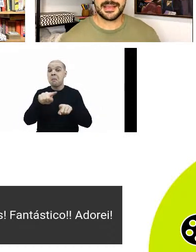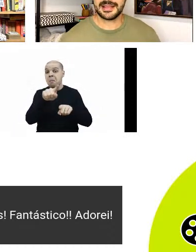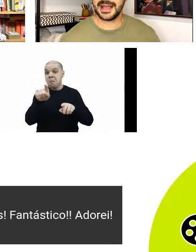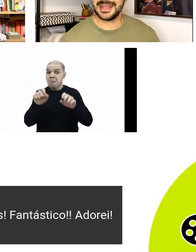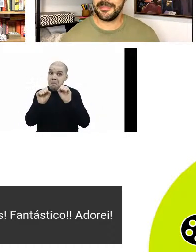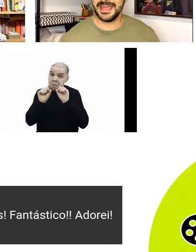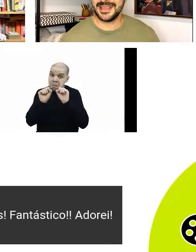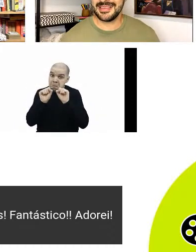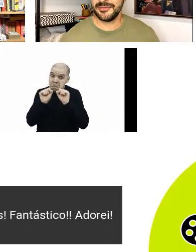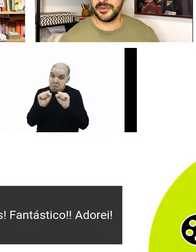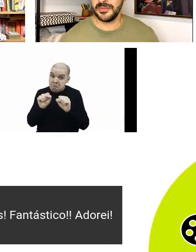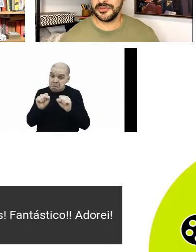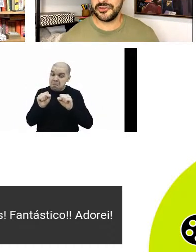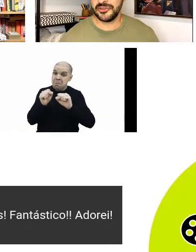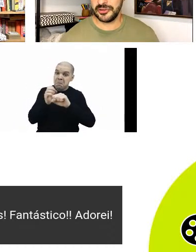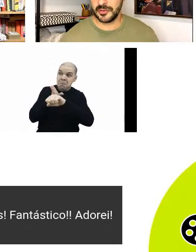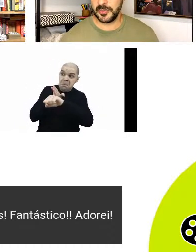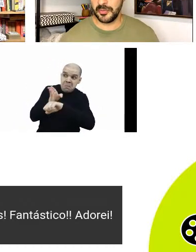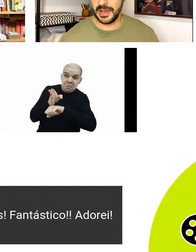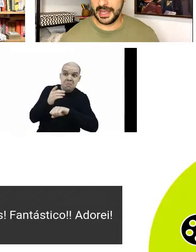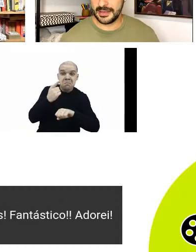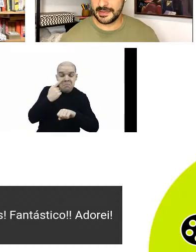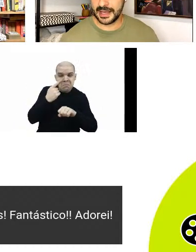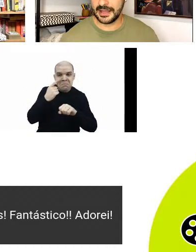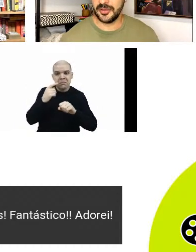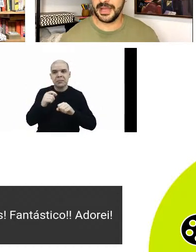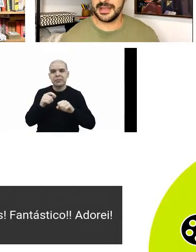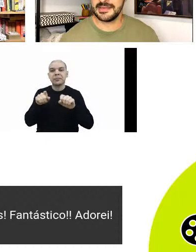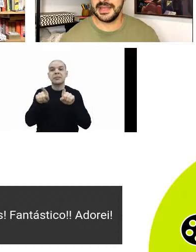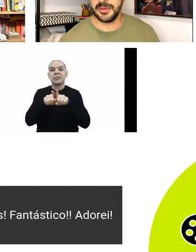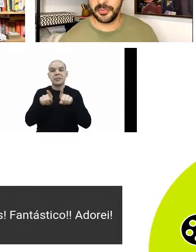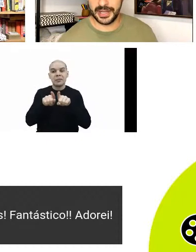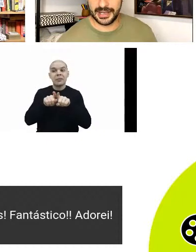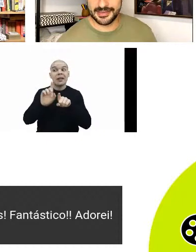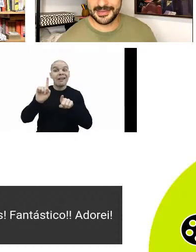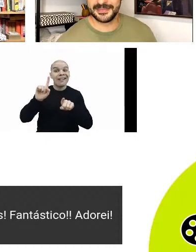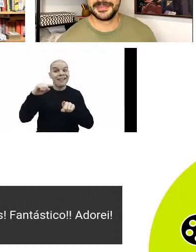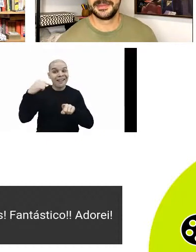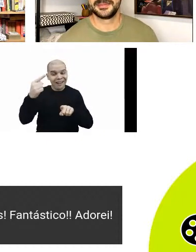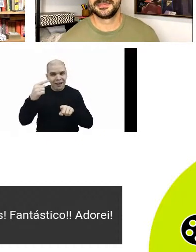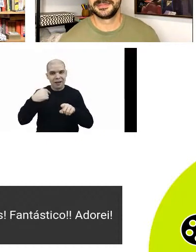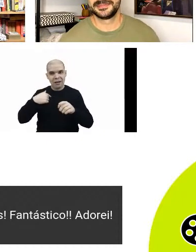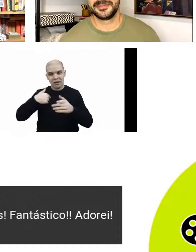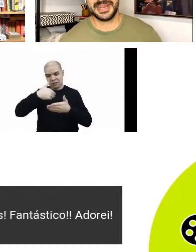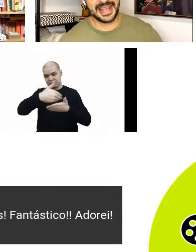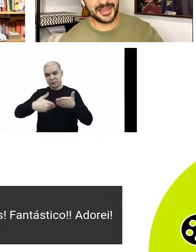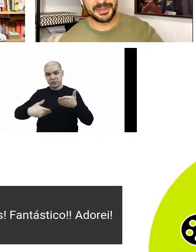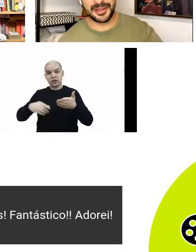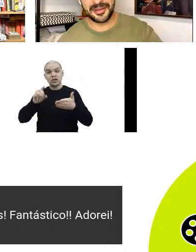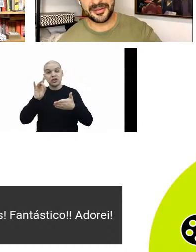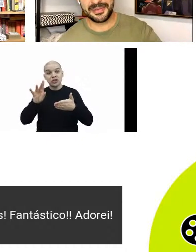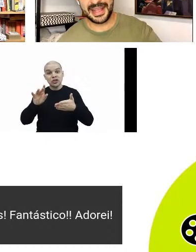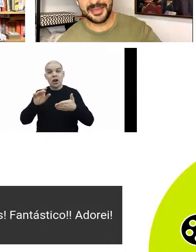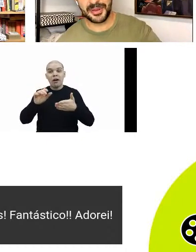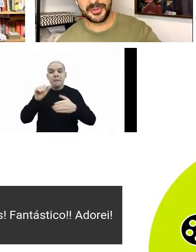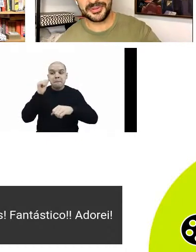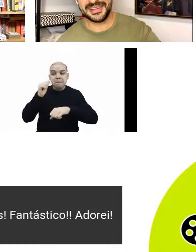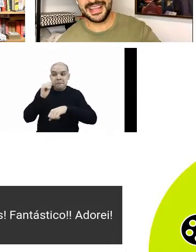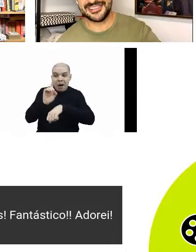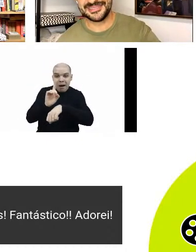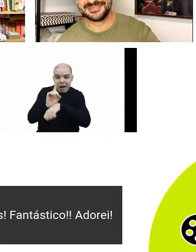ser centrada apenas em filmes dirigidos por mulheres, será denominada cinema por elas. Obrigado pela